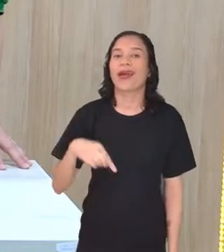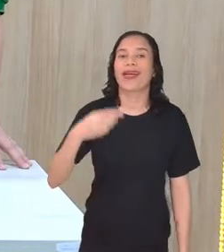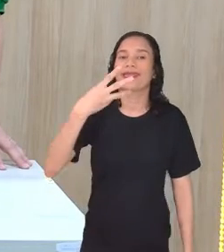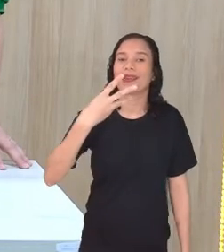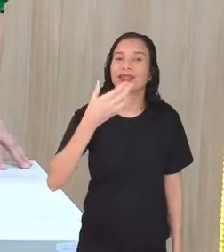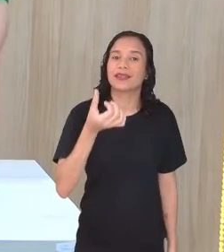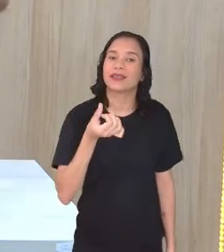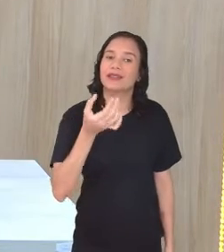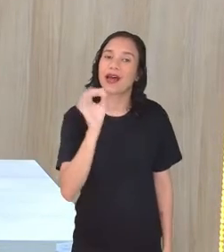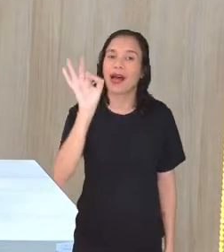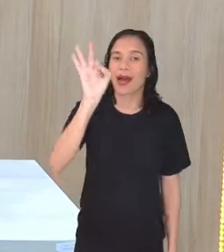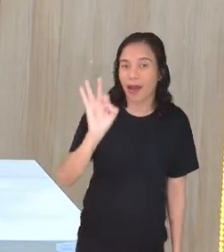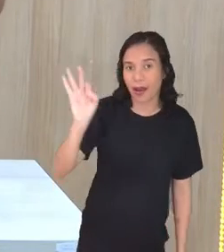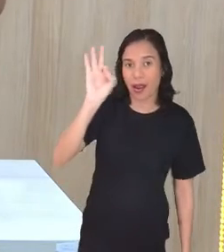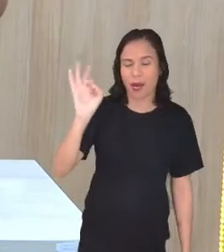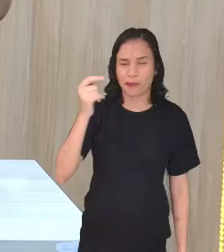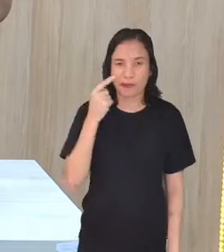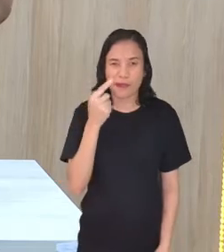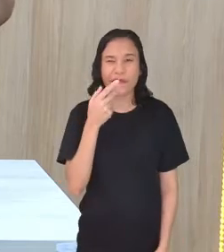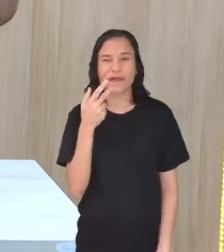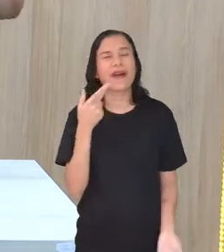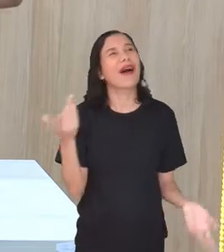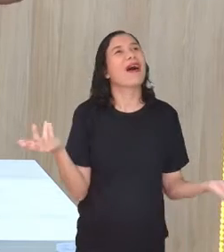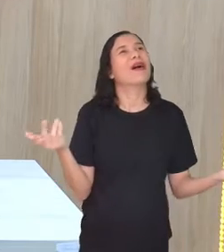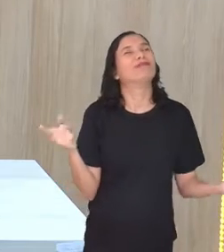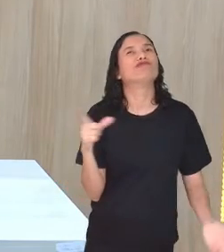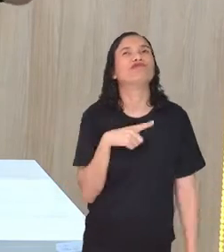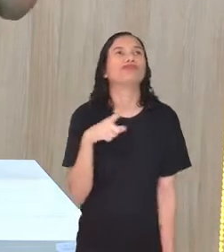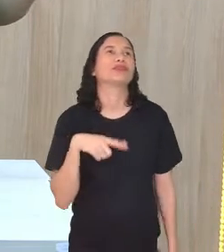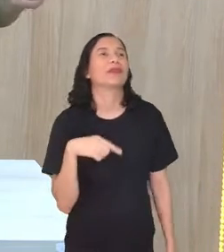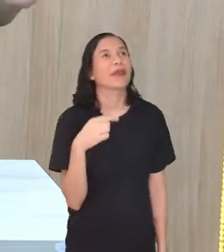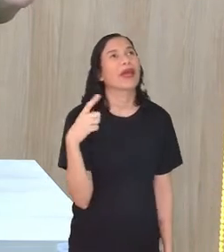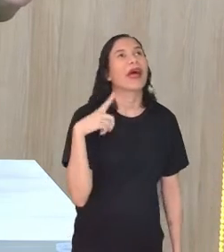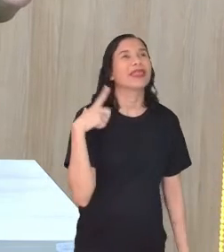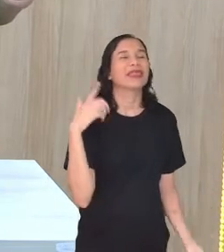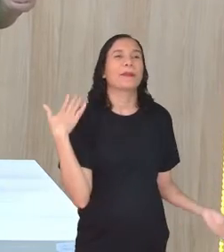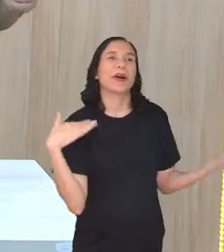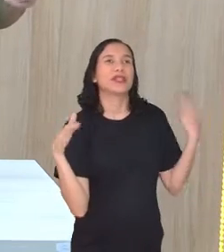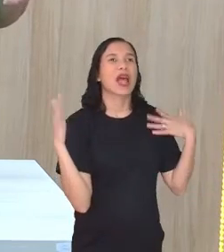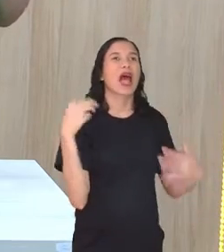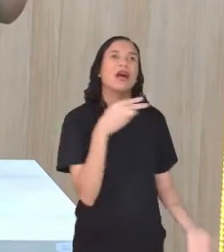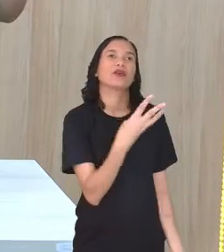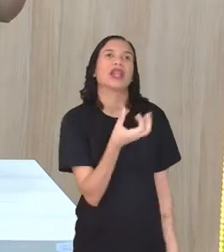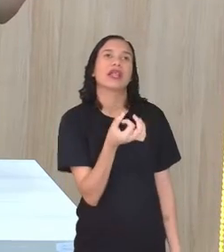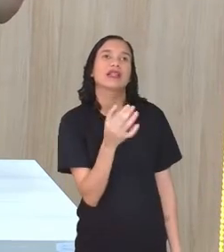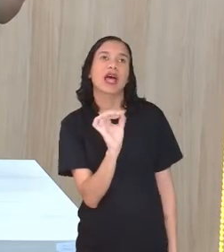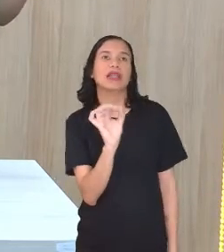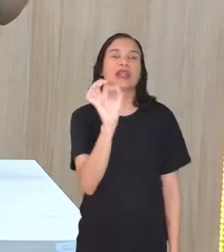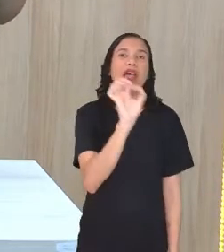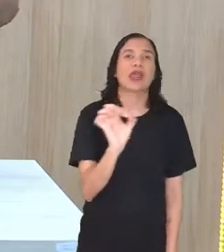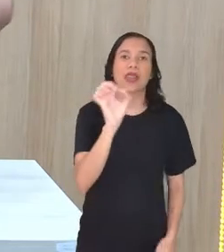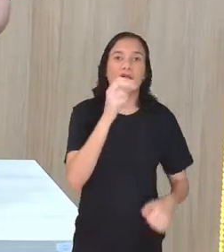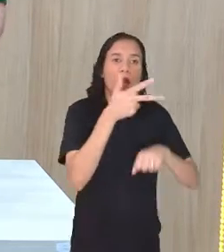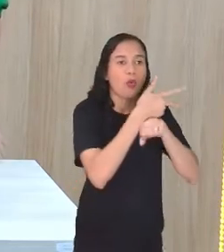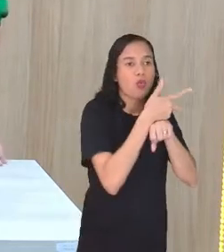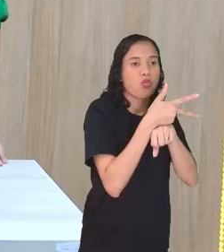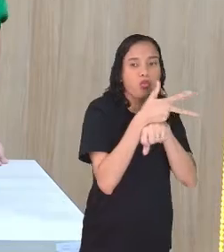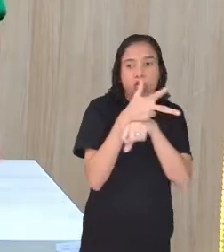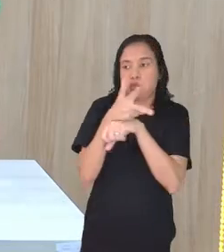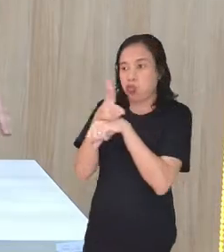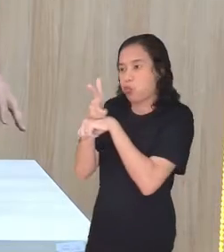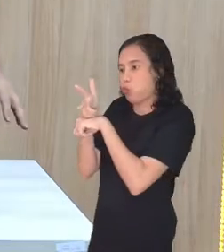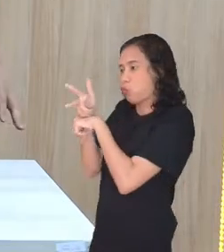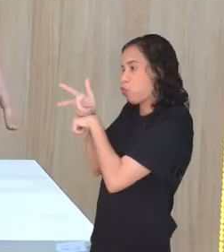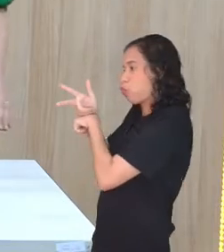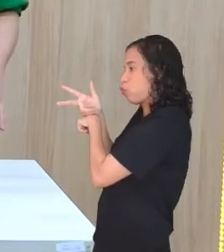graus. Vocês escutam muito essa coisa, vai dar um 360 na câmera. É justamente isso.